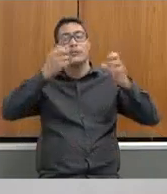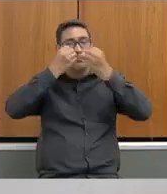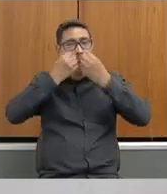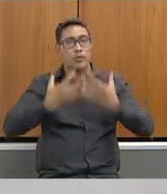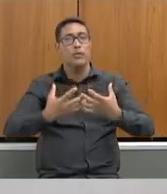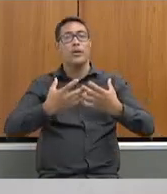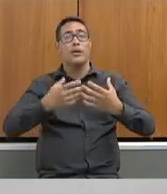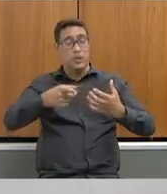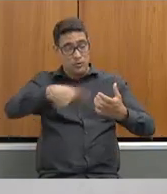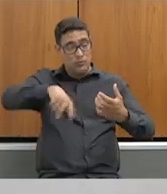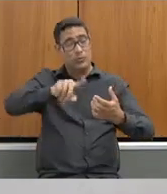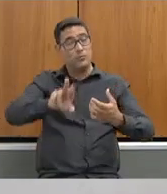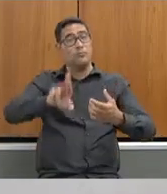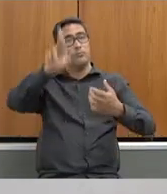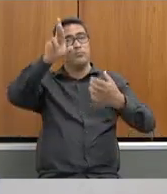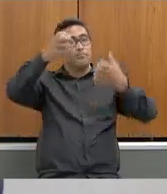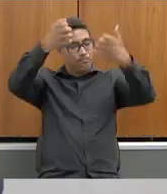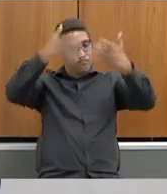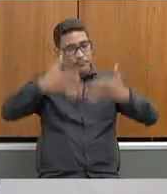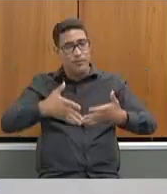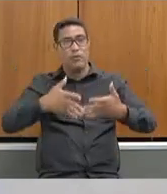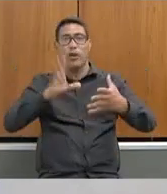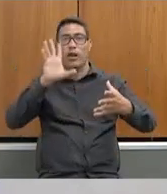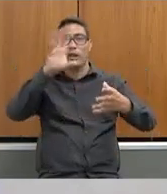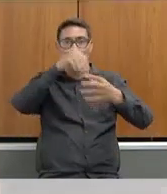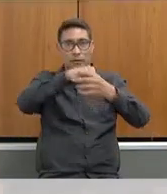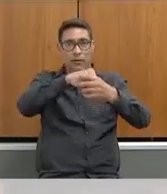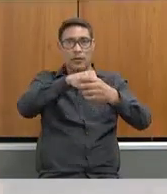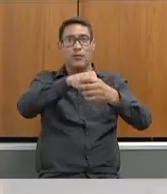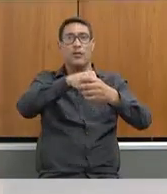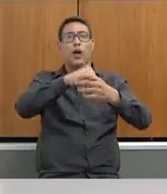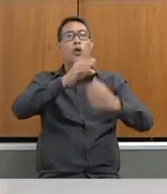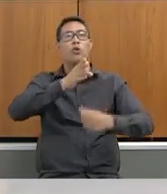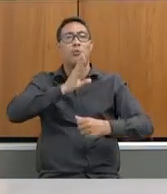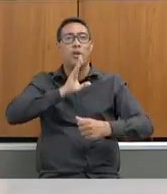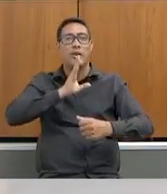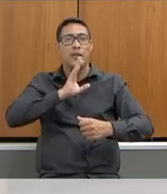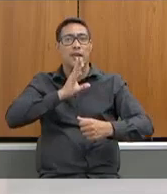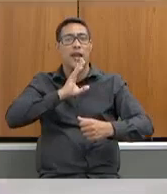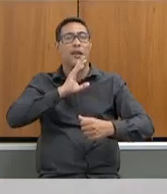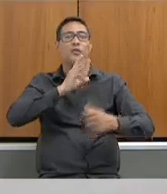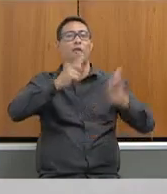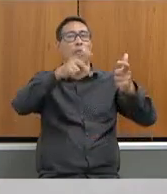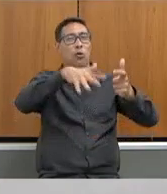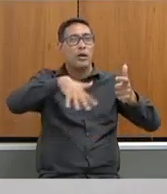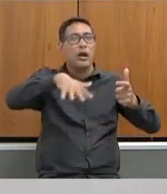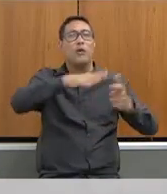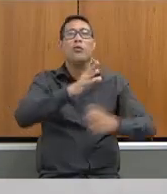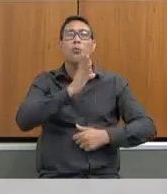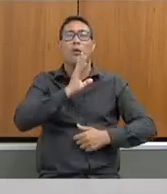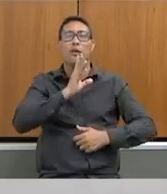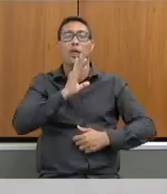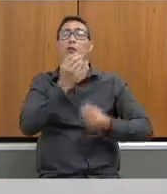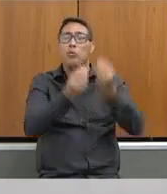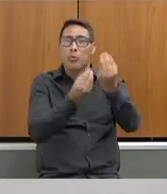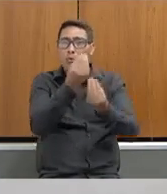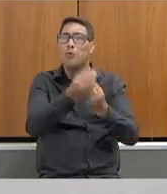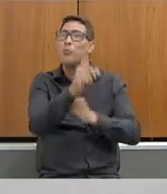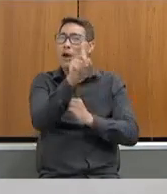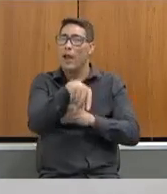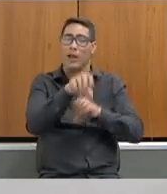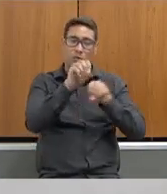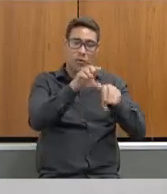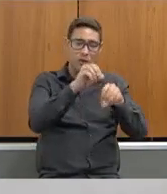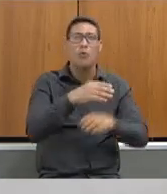Excelência faz por merecer. É da casa, conhece a casa, conhece a educação, conhece sala